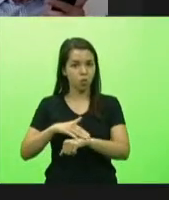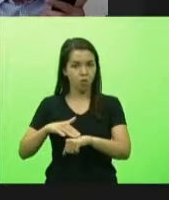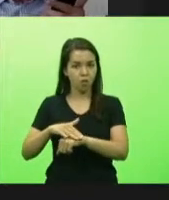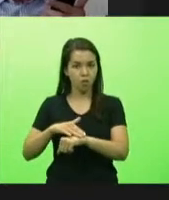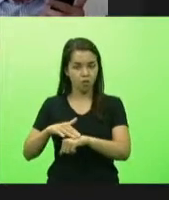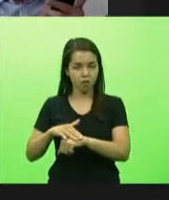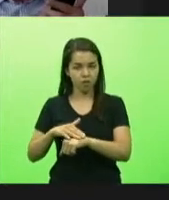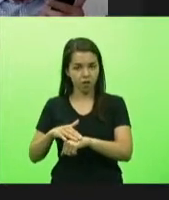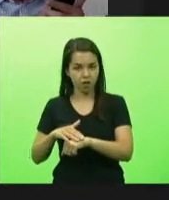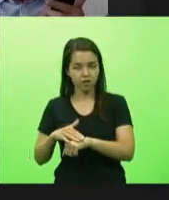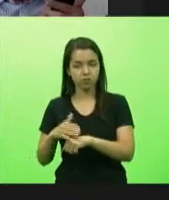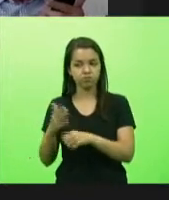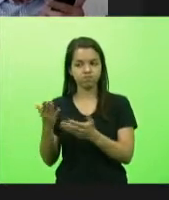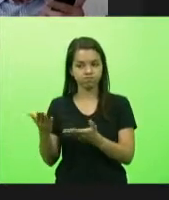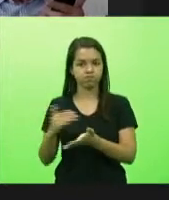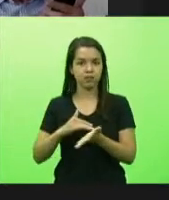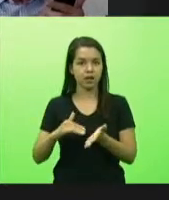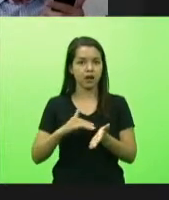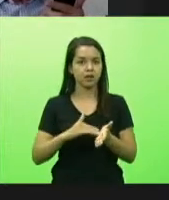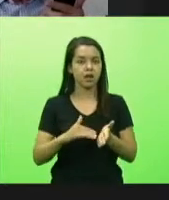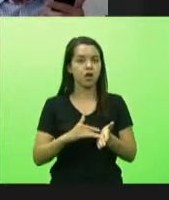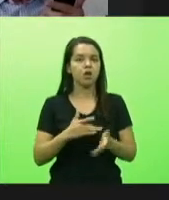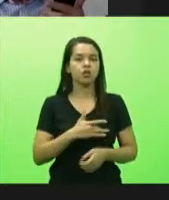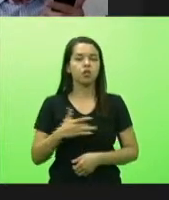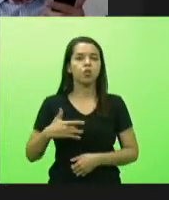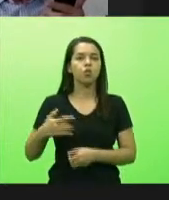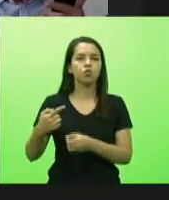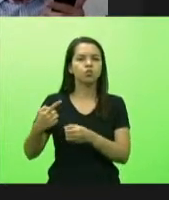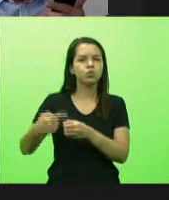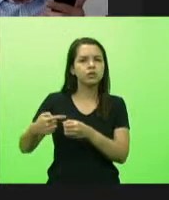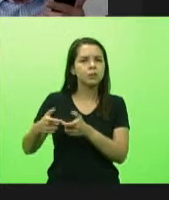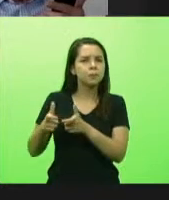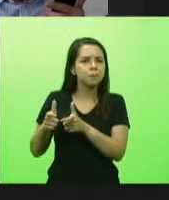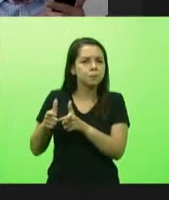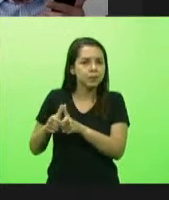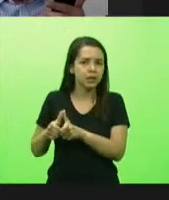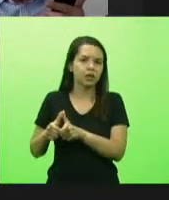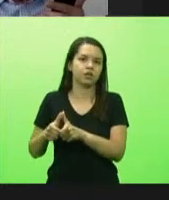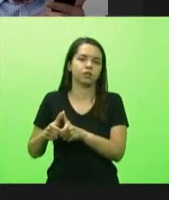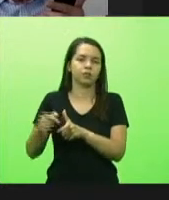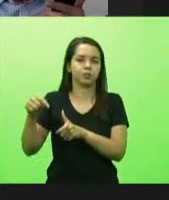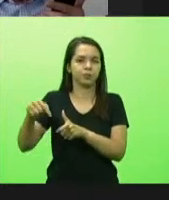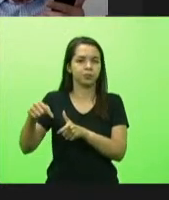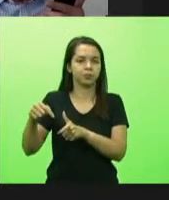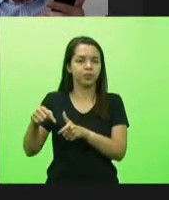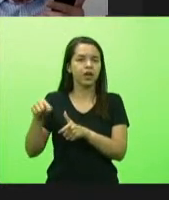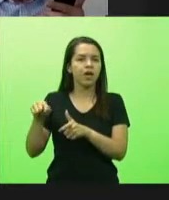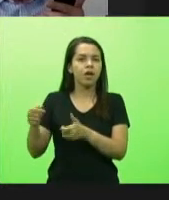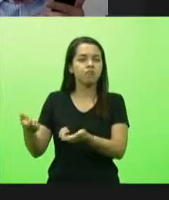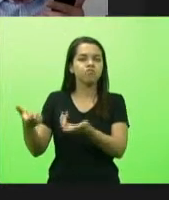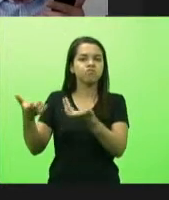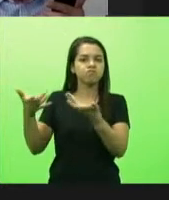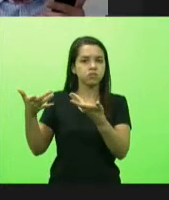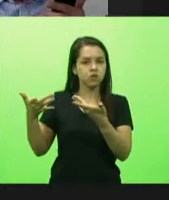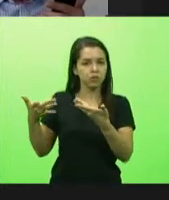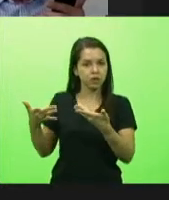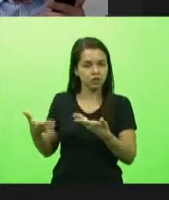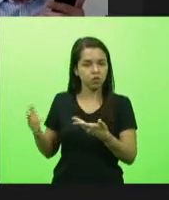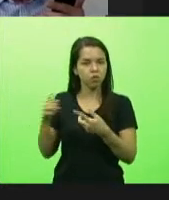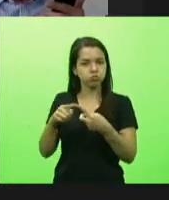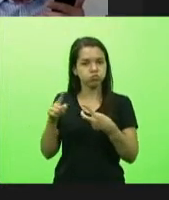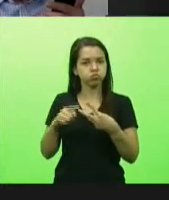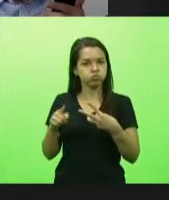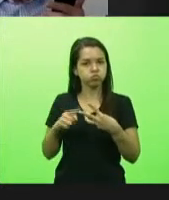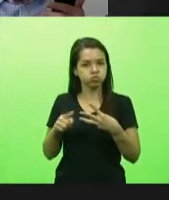um secretário de saúde de um município pequeno aqui e ele me fez algumas colocações deputado João que eu fiquei